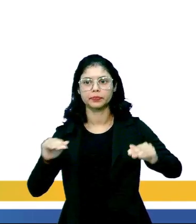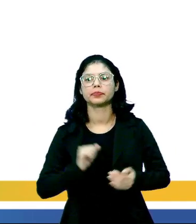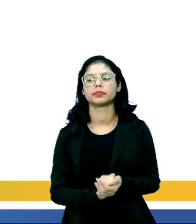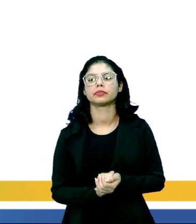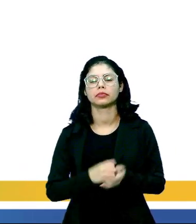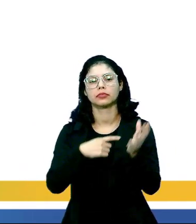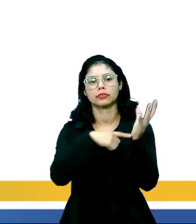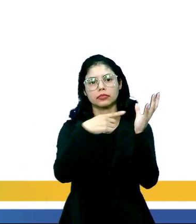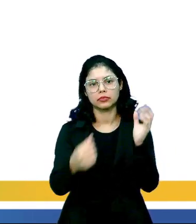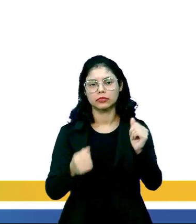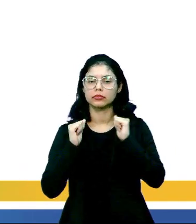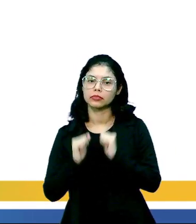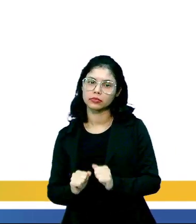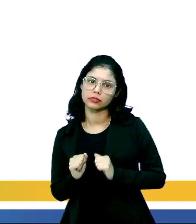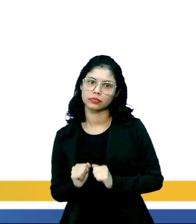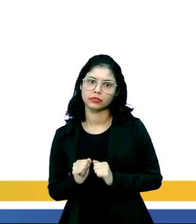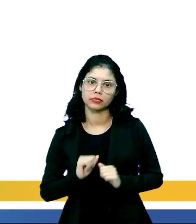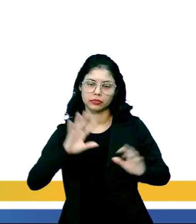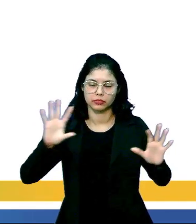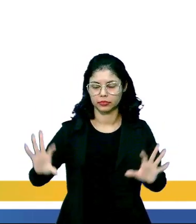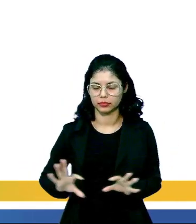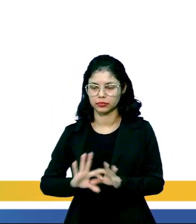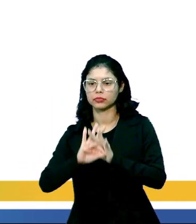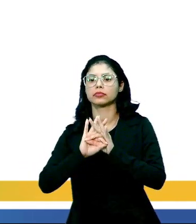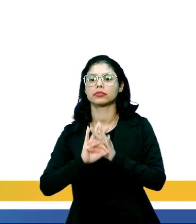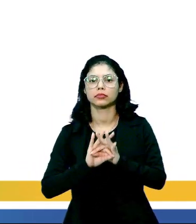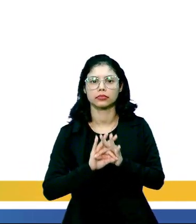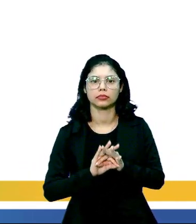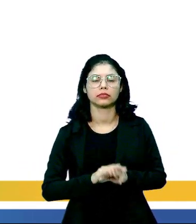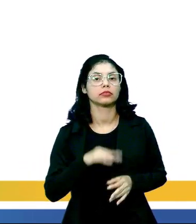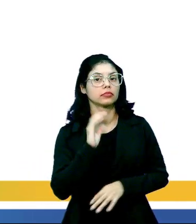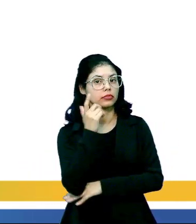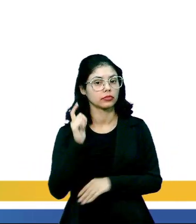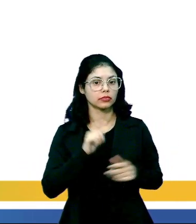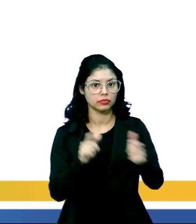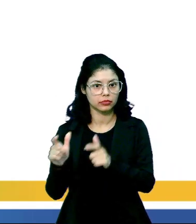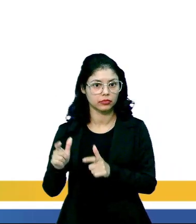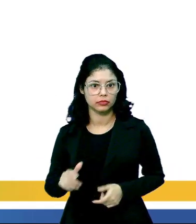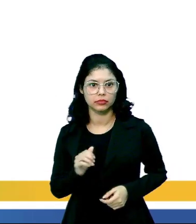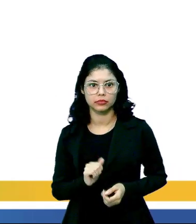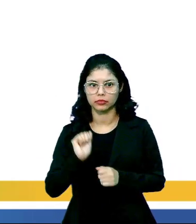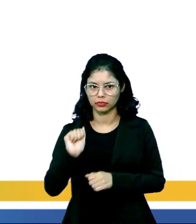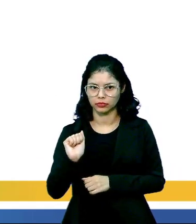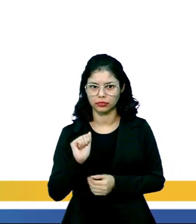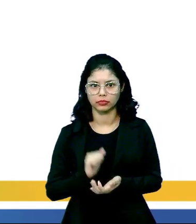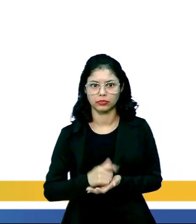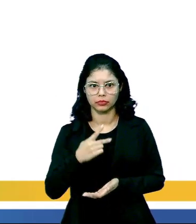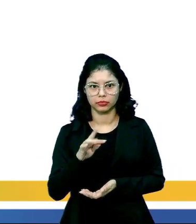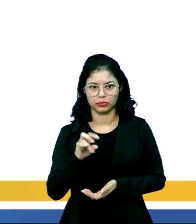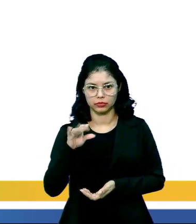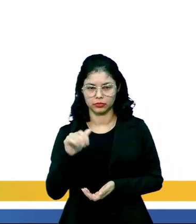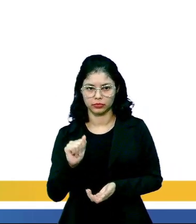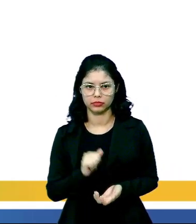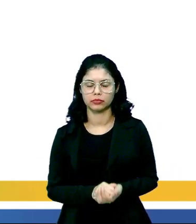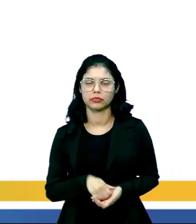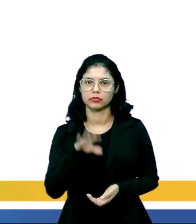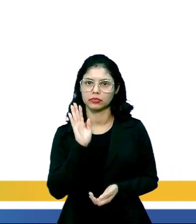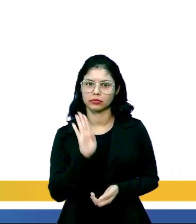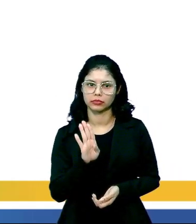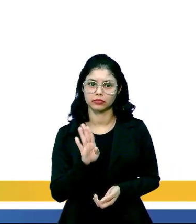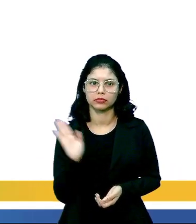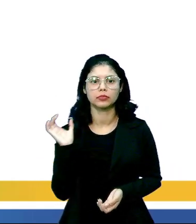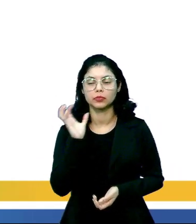na superfície inferior da folha pode estar relacionada à ambientes. Alternativa A, pantanosos?